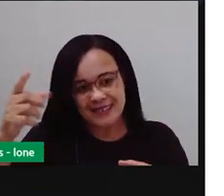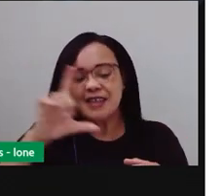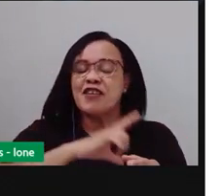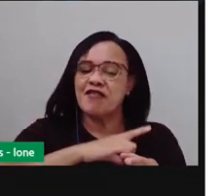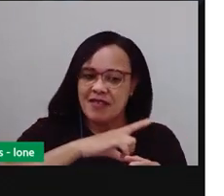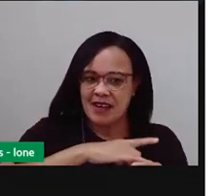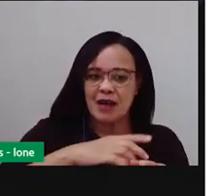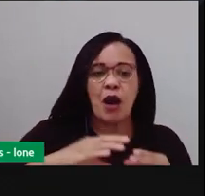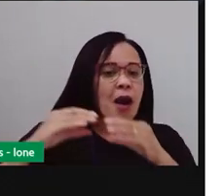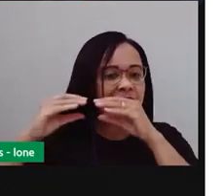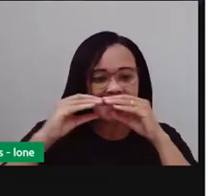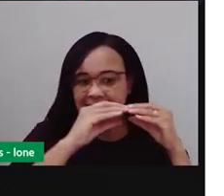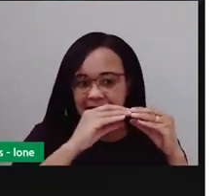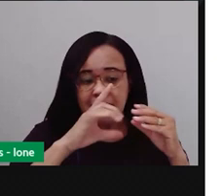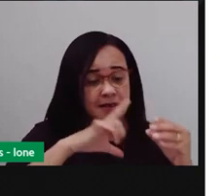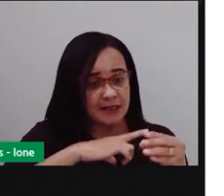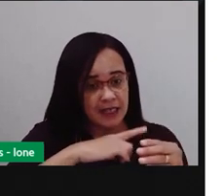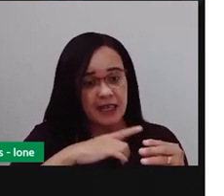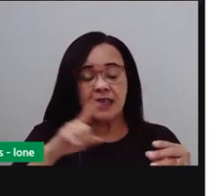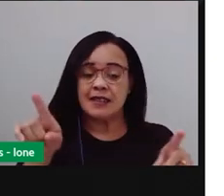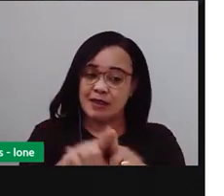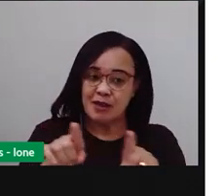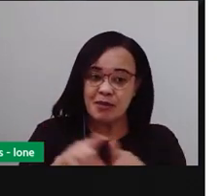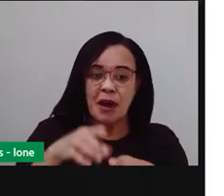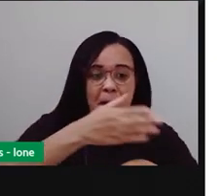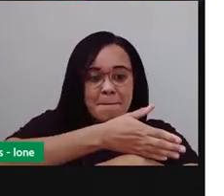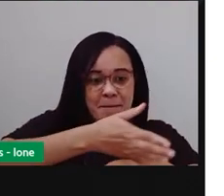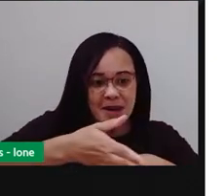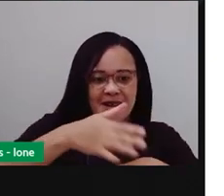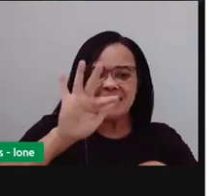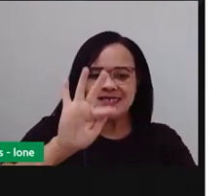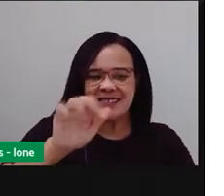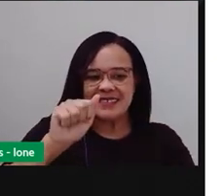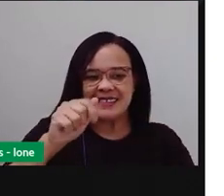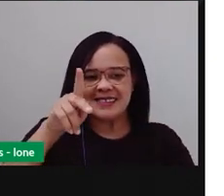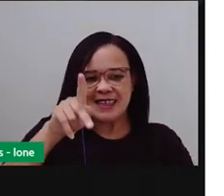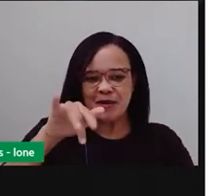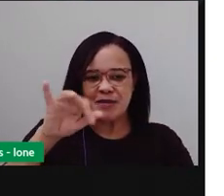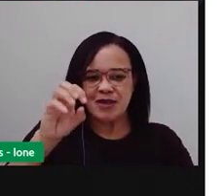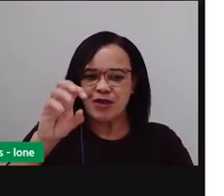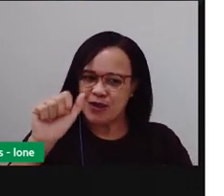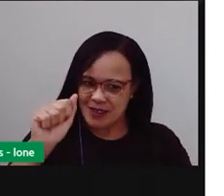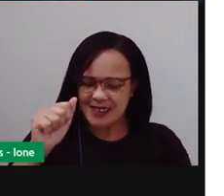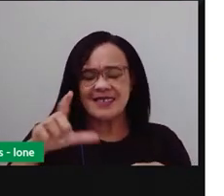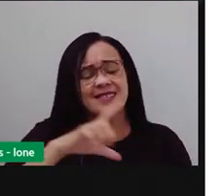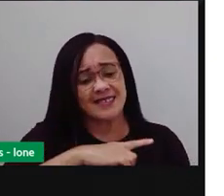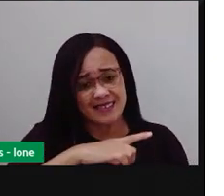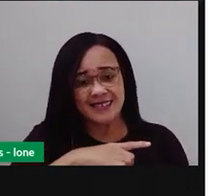tem cuscuz de milho. Hoje a gente vai ver a receita do cuscuz de milho, tá?